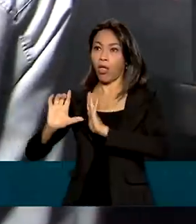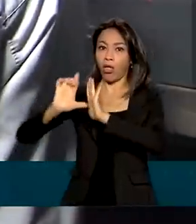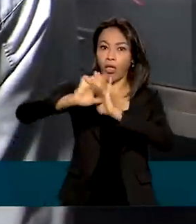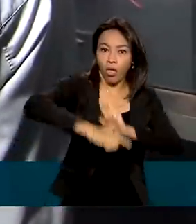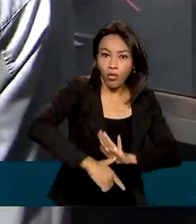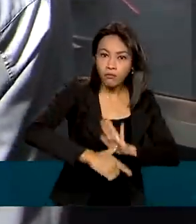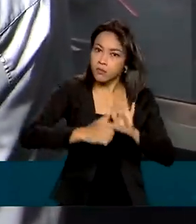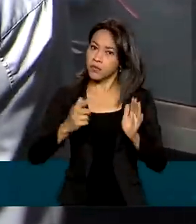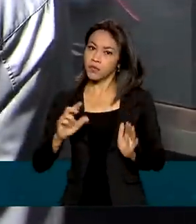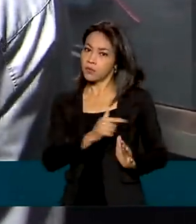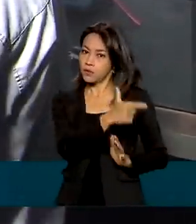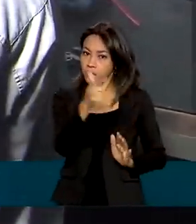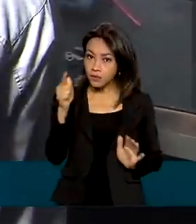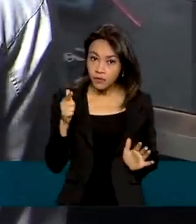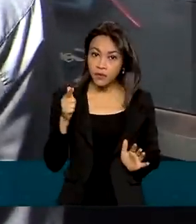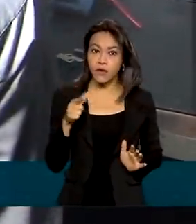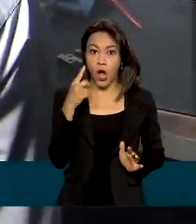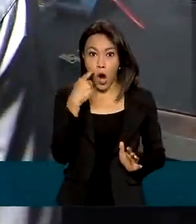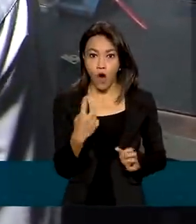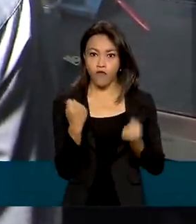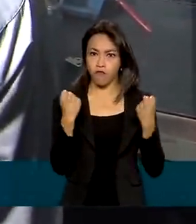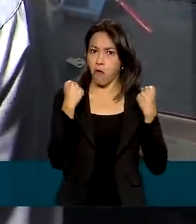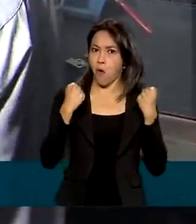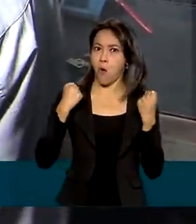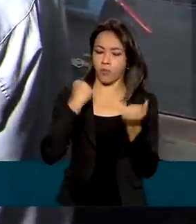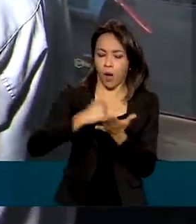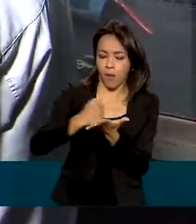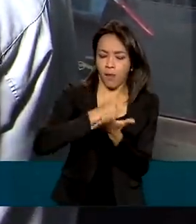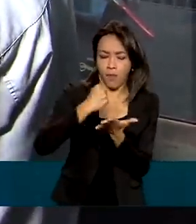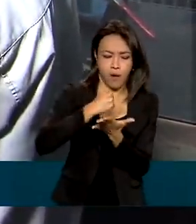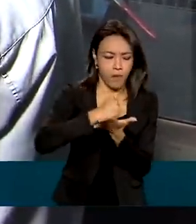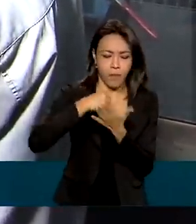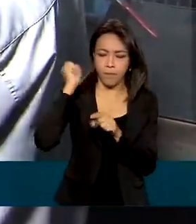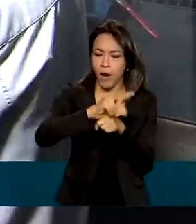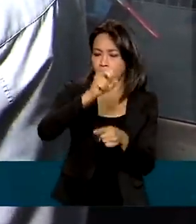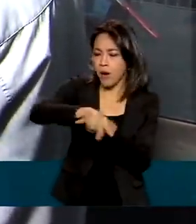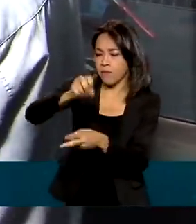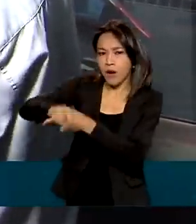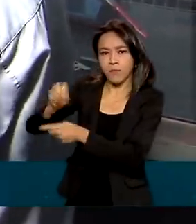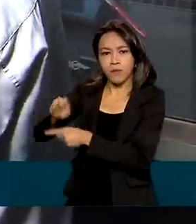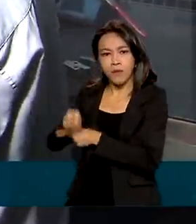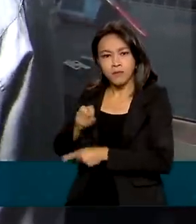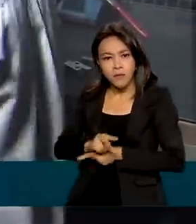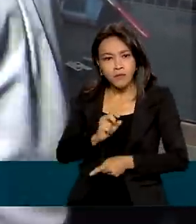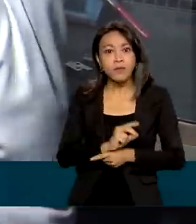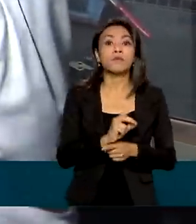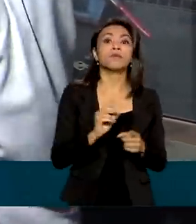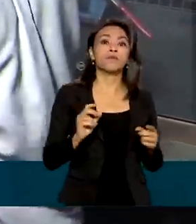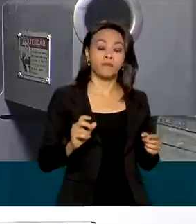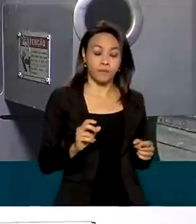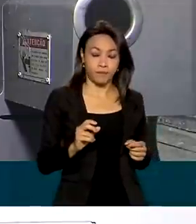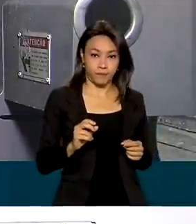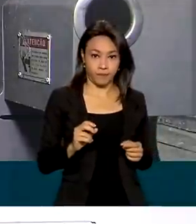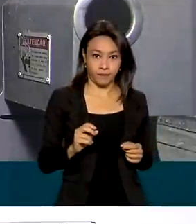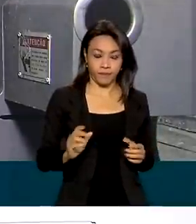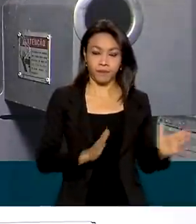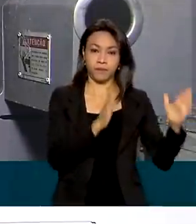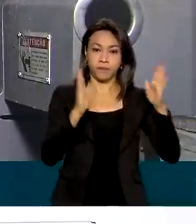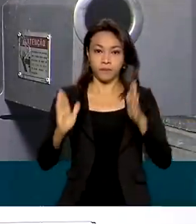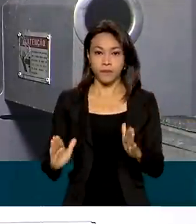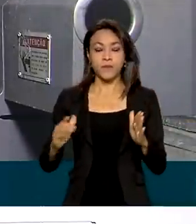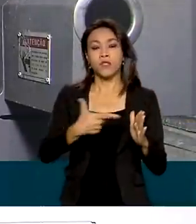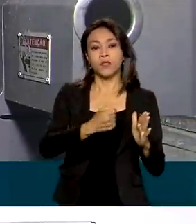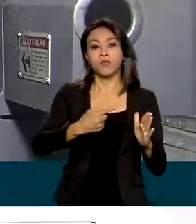Veja a forte contratação, então, líquida no mês de novembro de 2021. A contratação de 2021 em